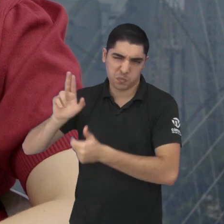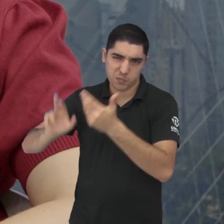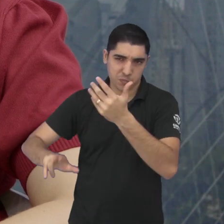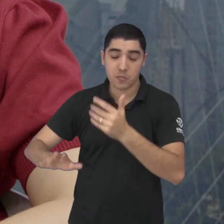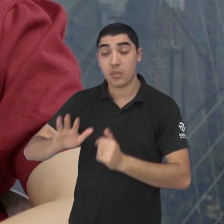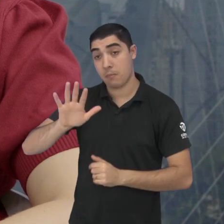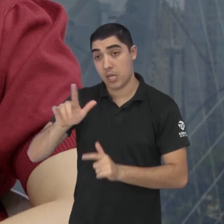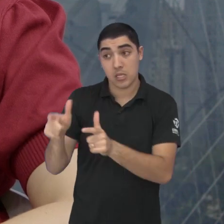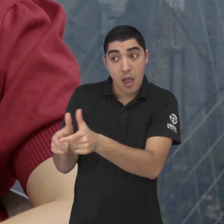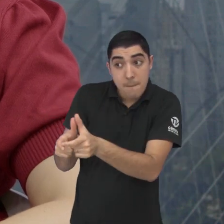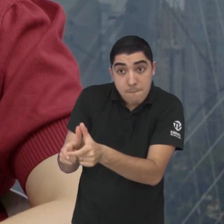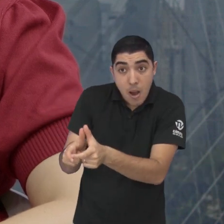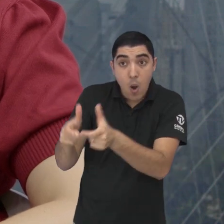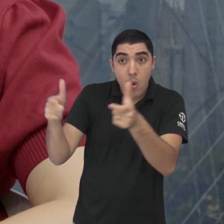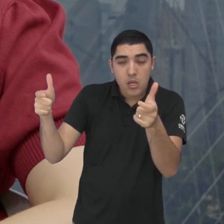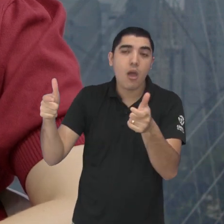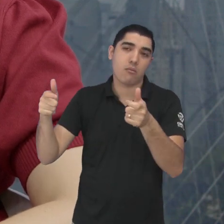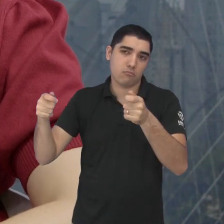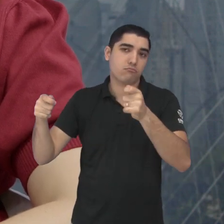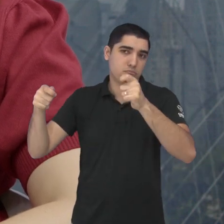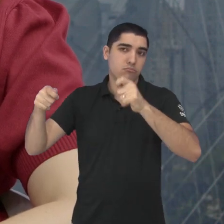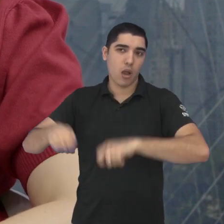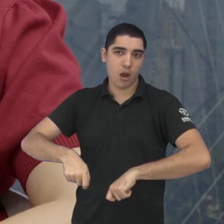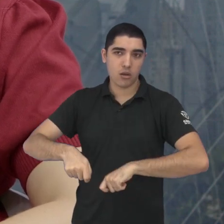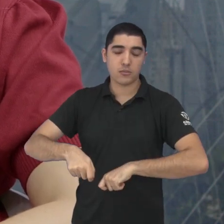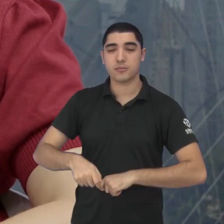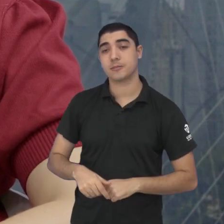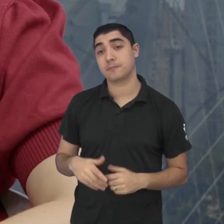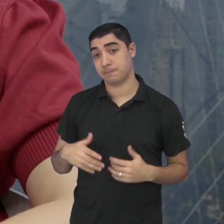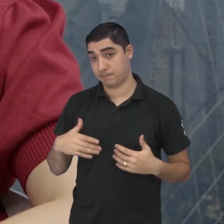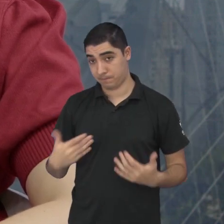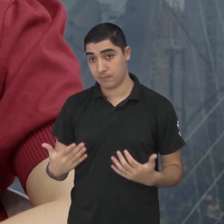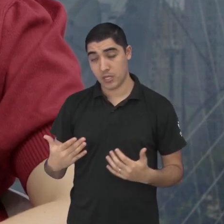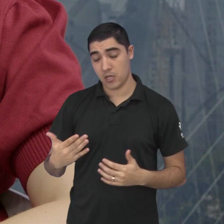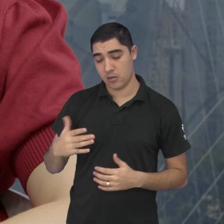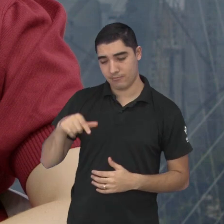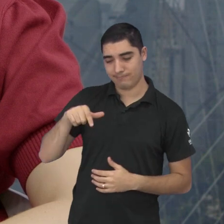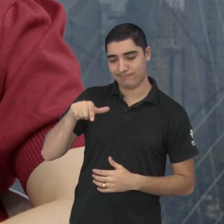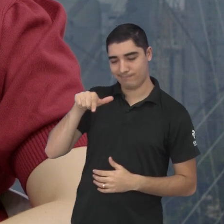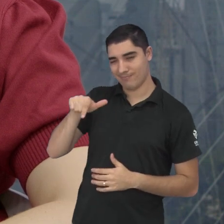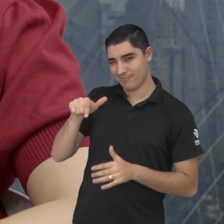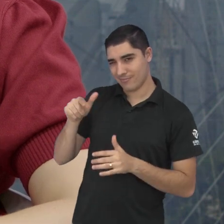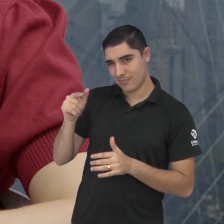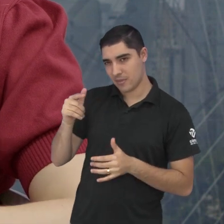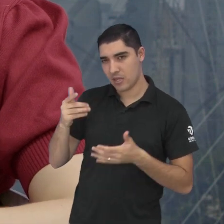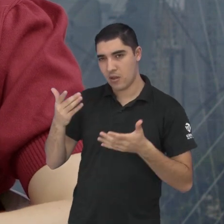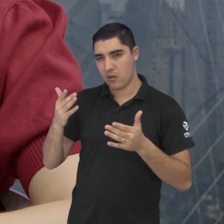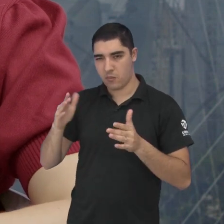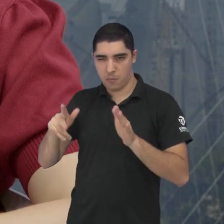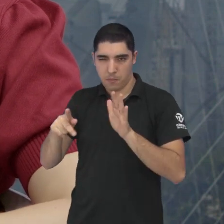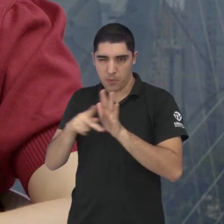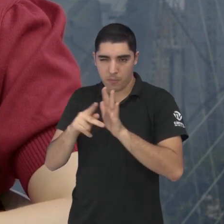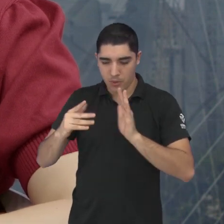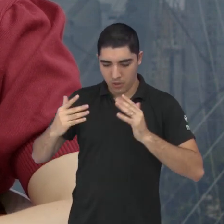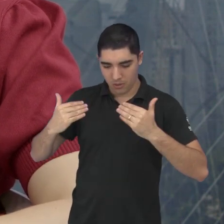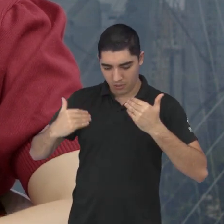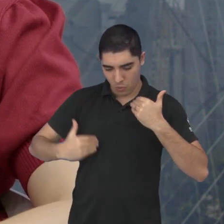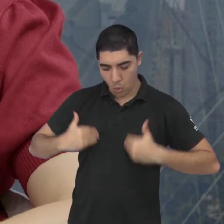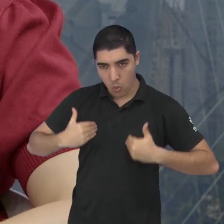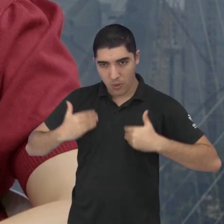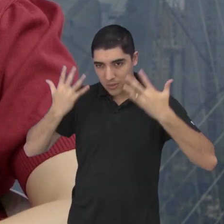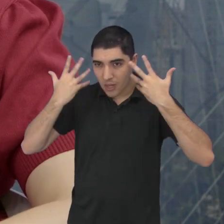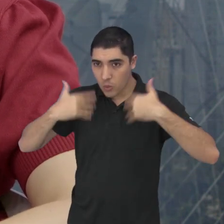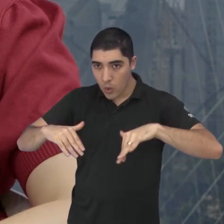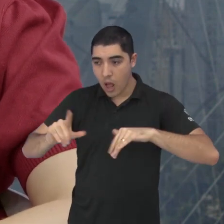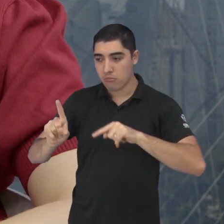tem essa possibilidade, né, Então, do ponto de vista natural, a gente entende que o corpo da mulher foi feito para